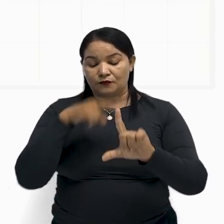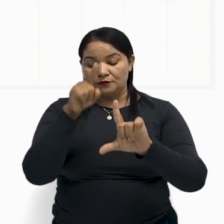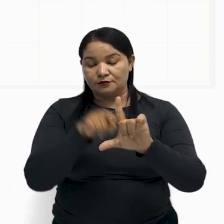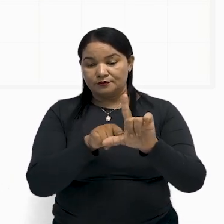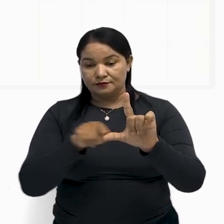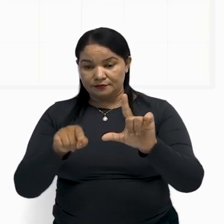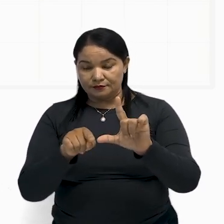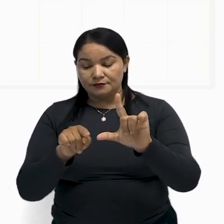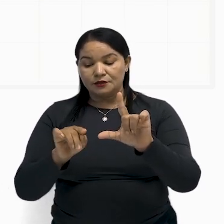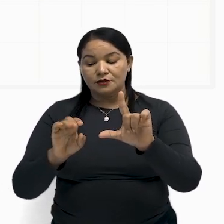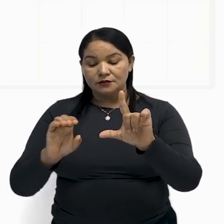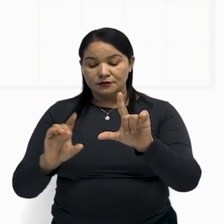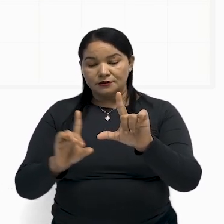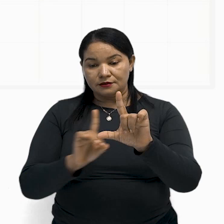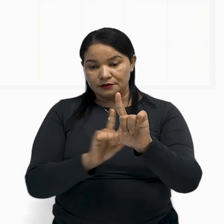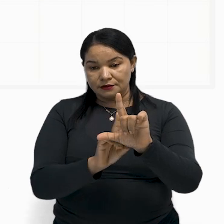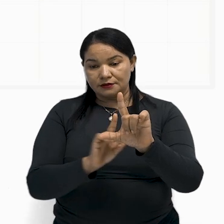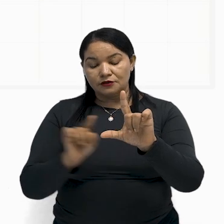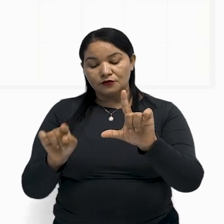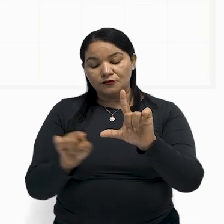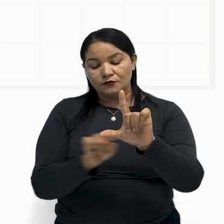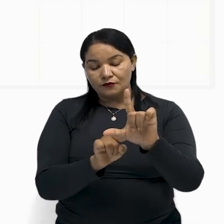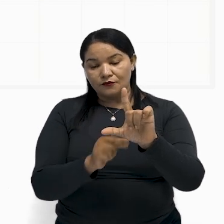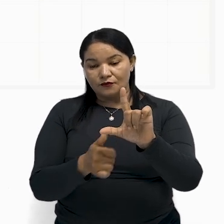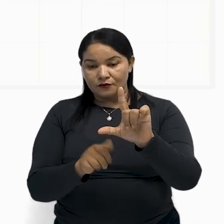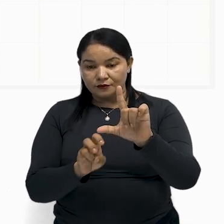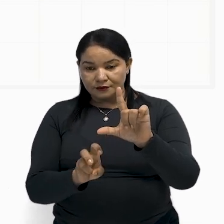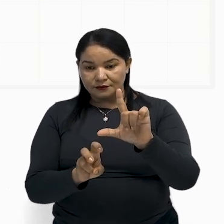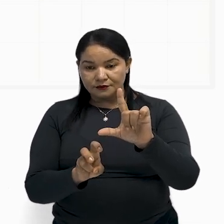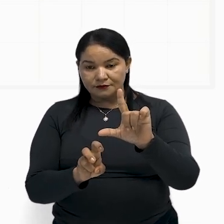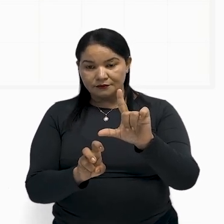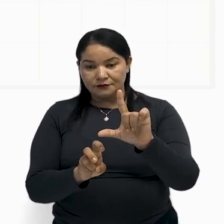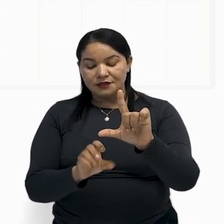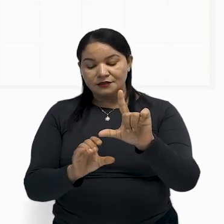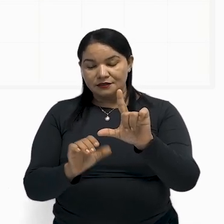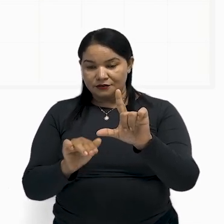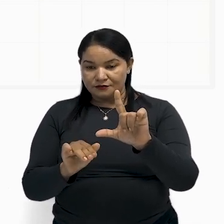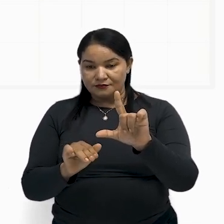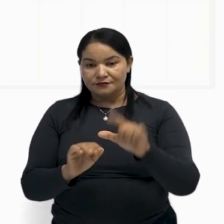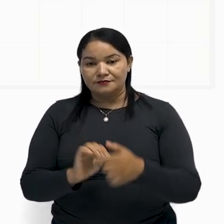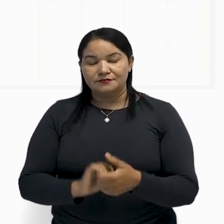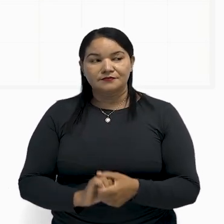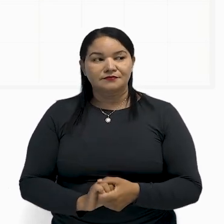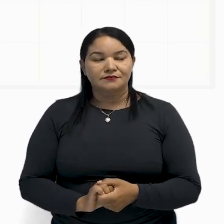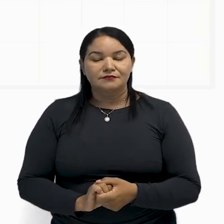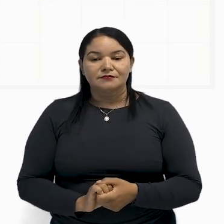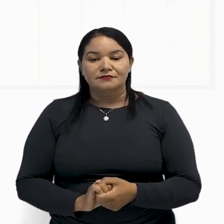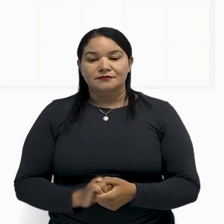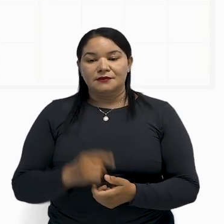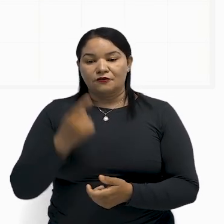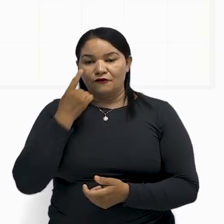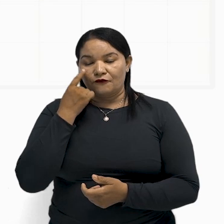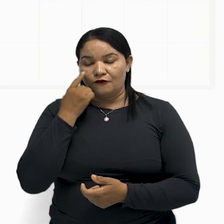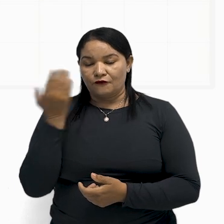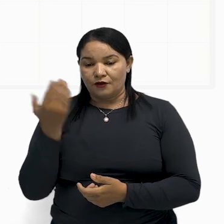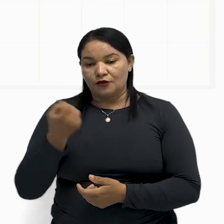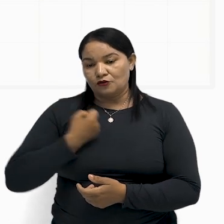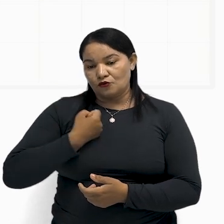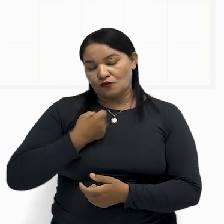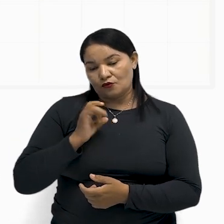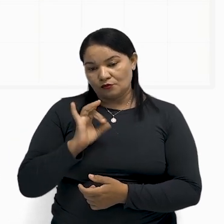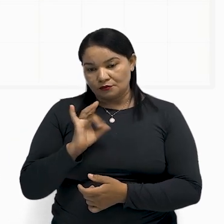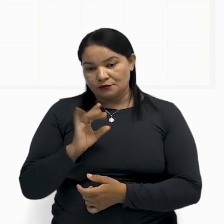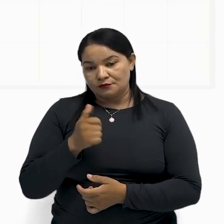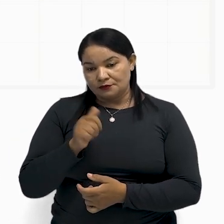ele vale 15, vamos supor que seja centímetros. Vamos deixar só o número mesmo. 15 unidades